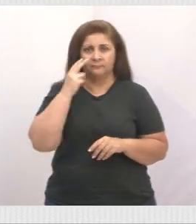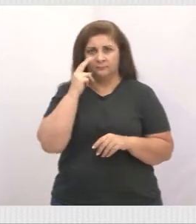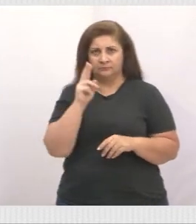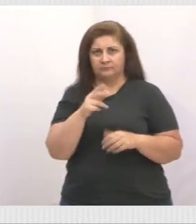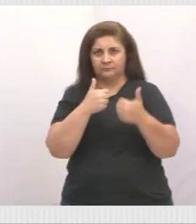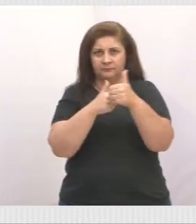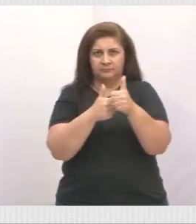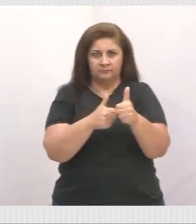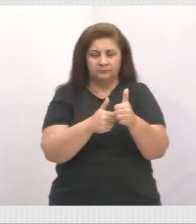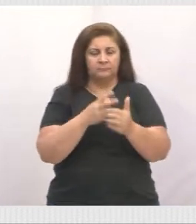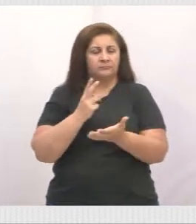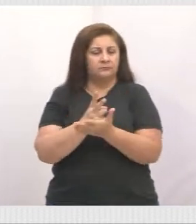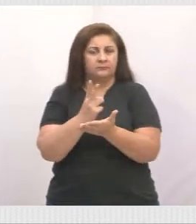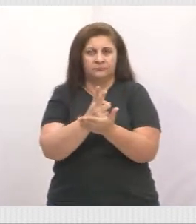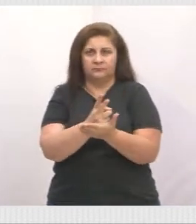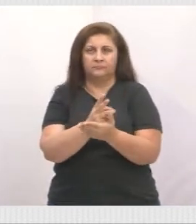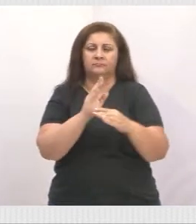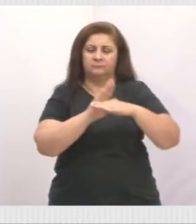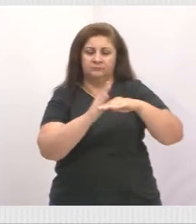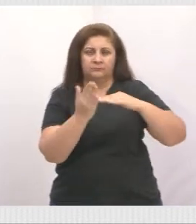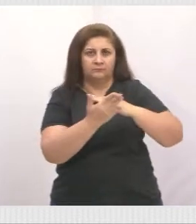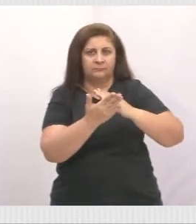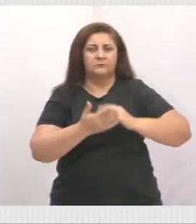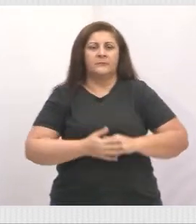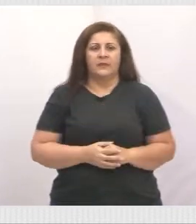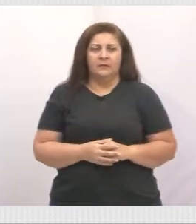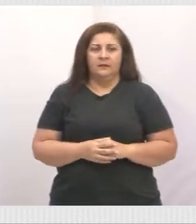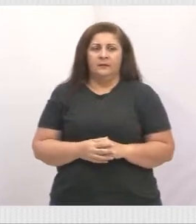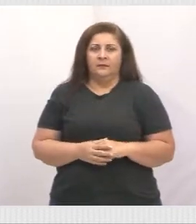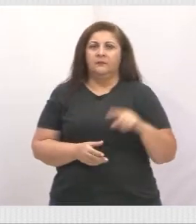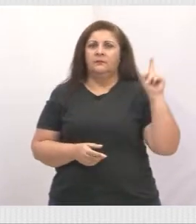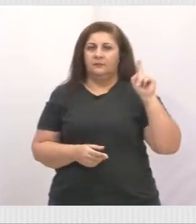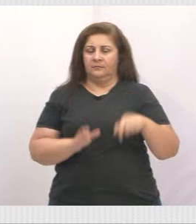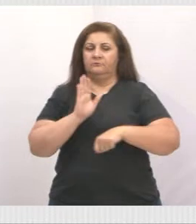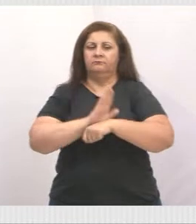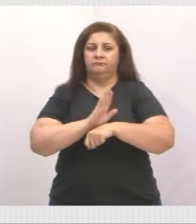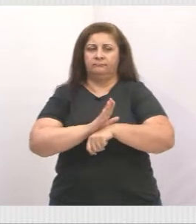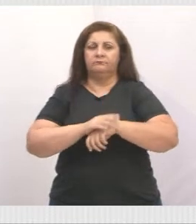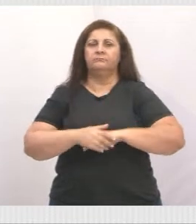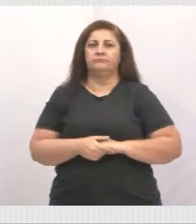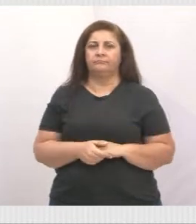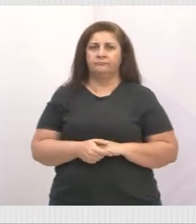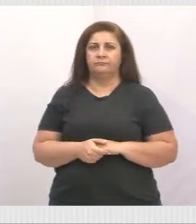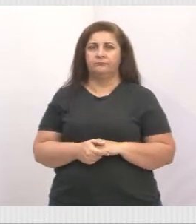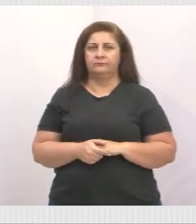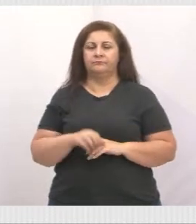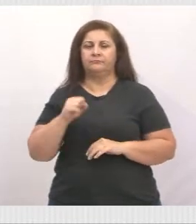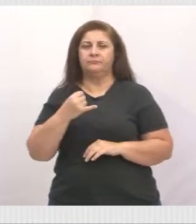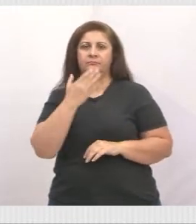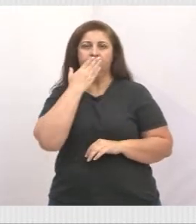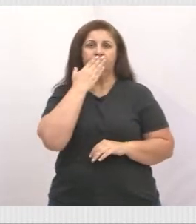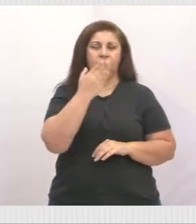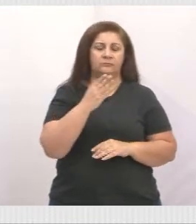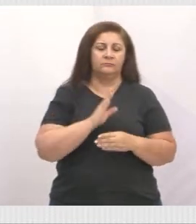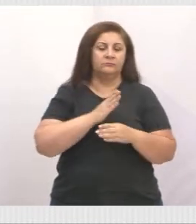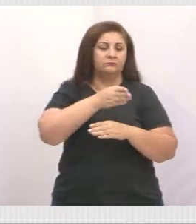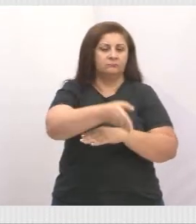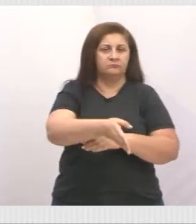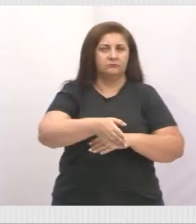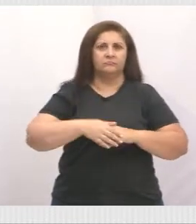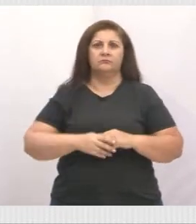direto aquele bairro e pode contar com esse vereador aqui. Pediu, a gente está lá.